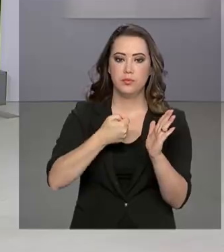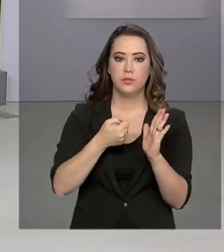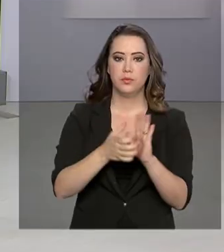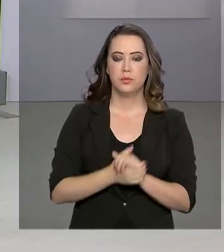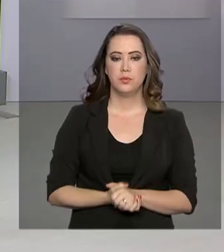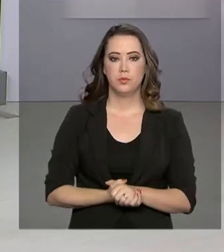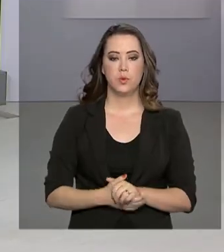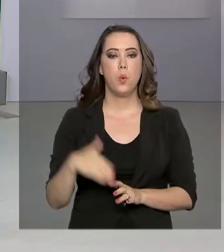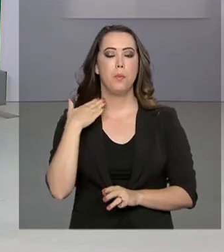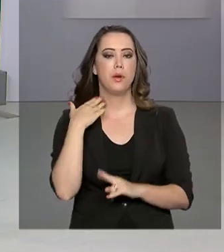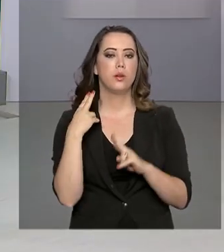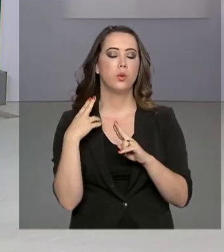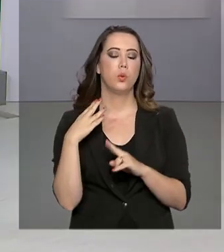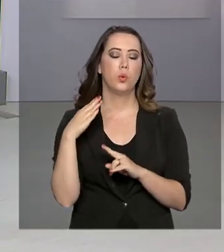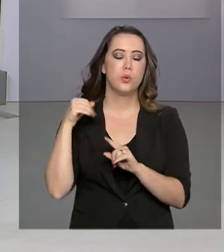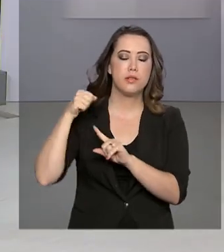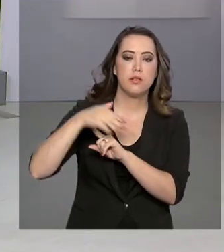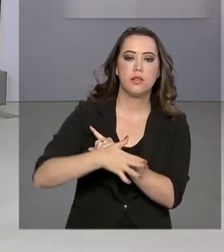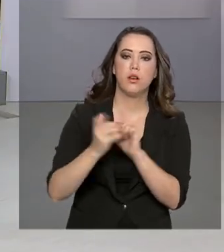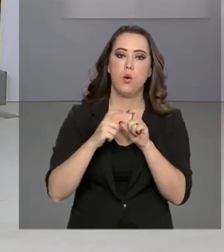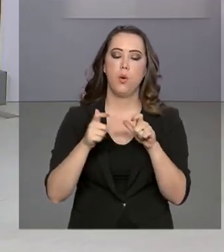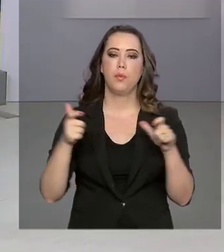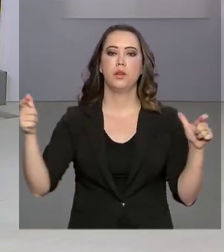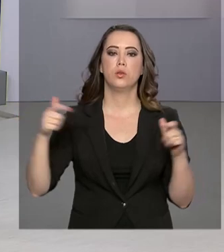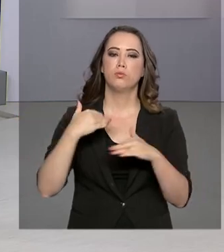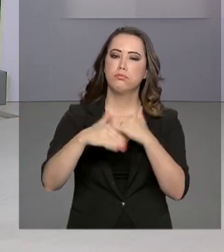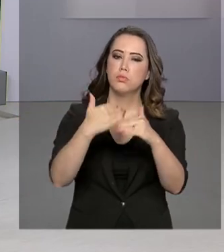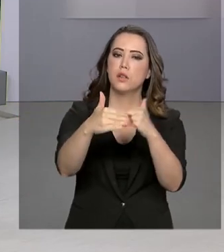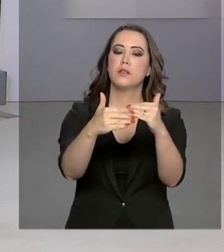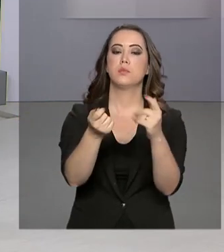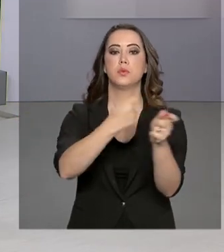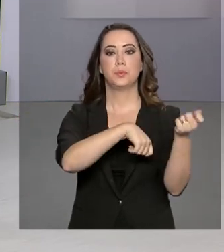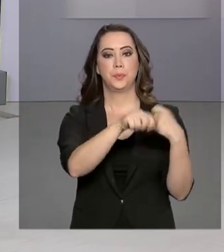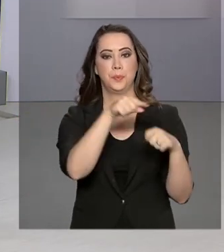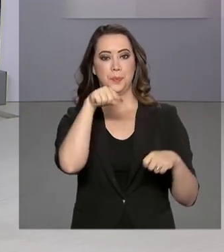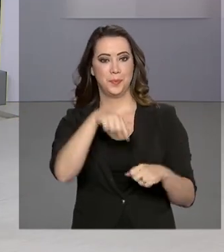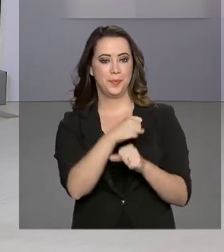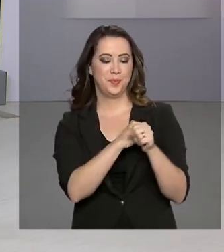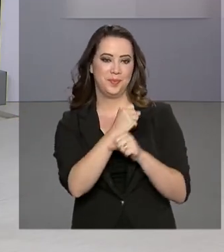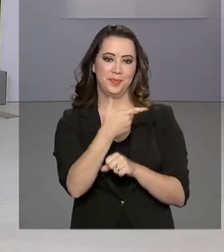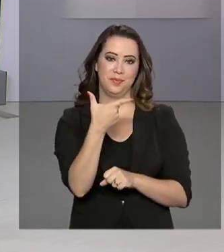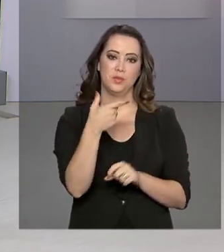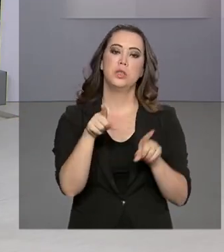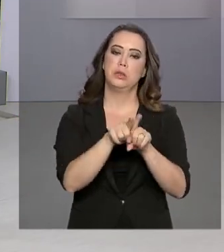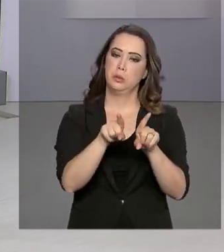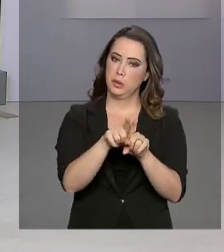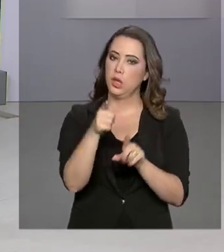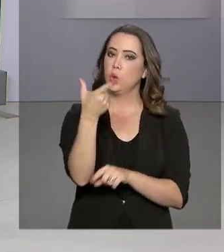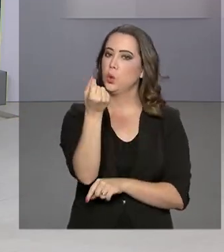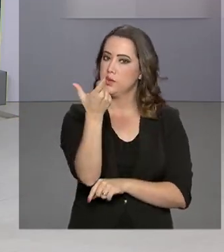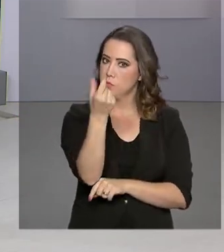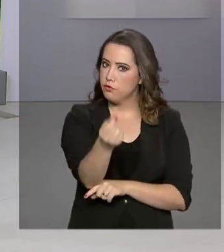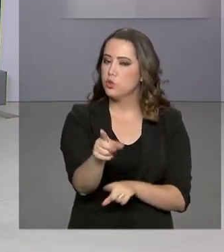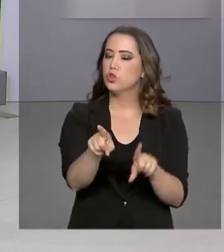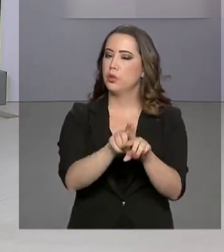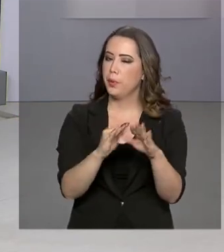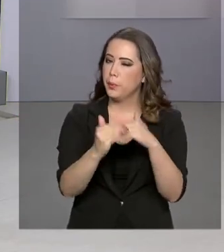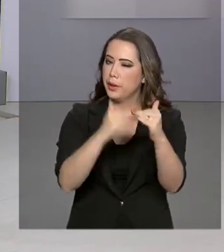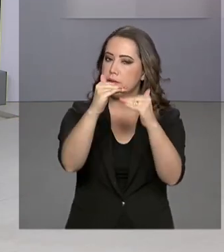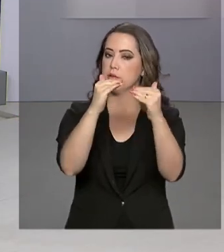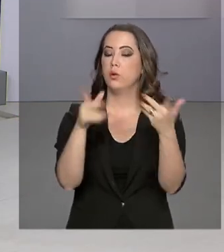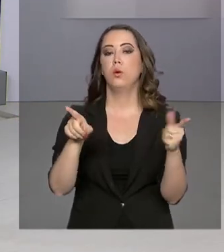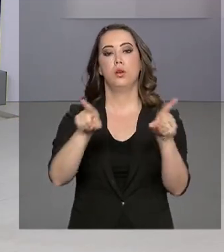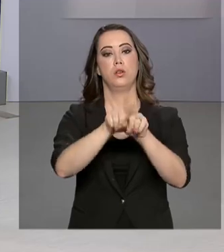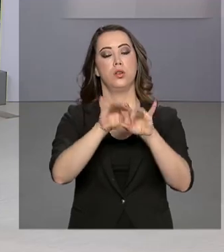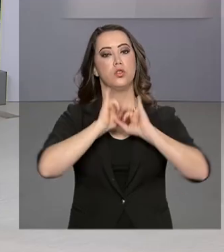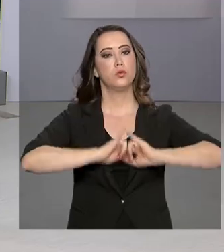O Banco Central aumentou a projeção para o crescimento da economia neste ano e também em 2020. A informação foi